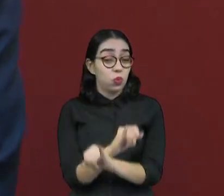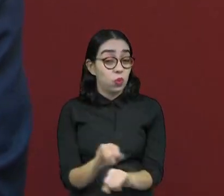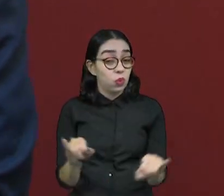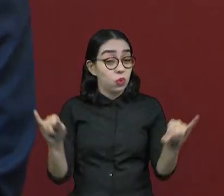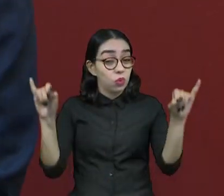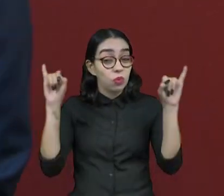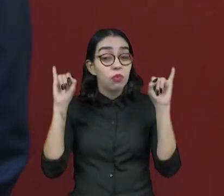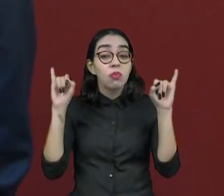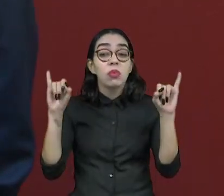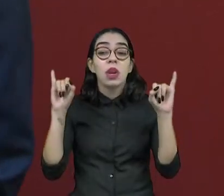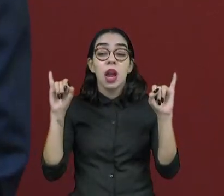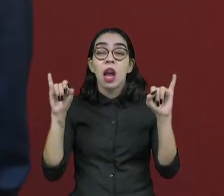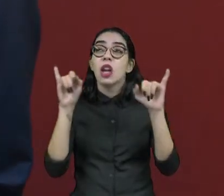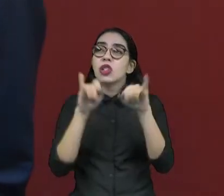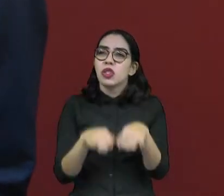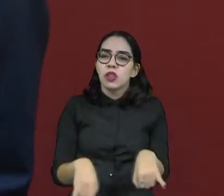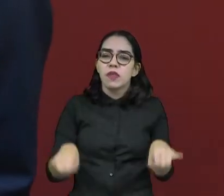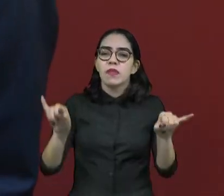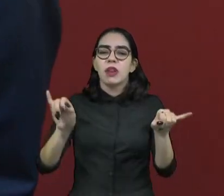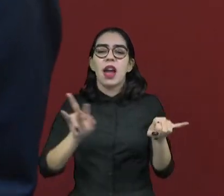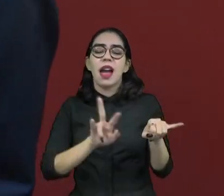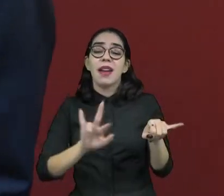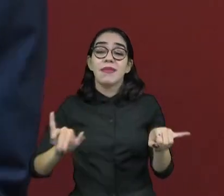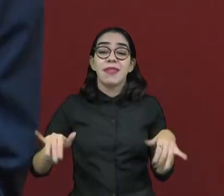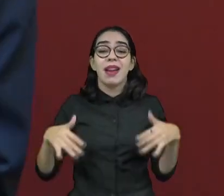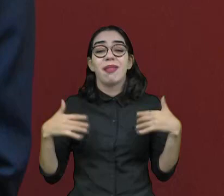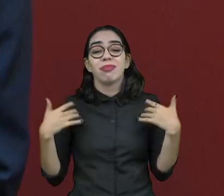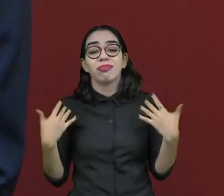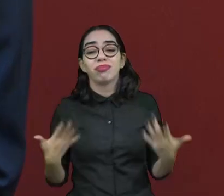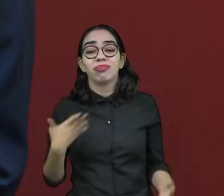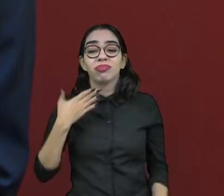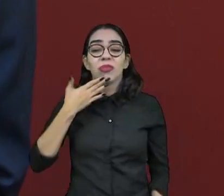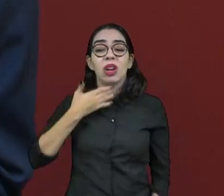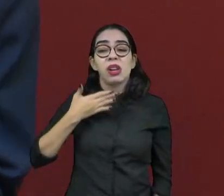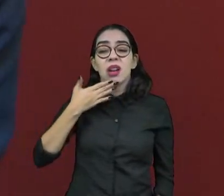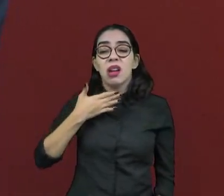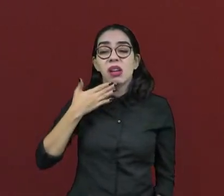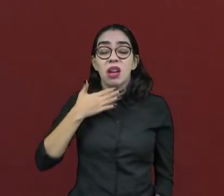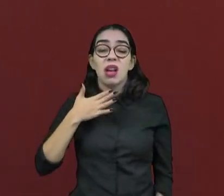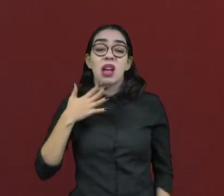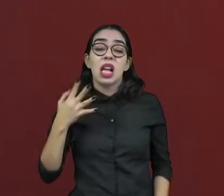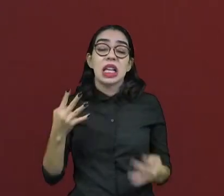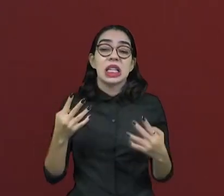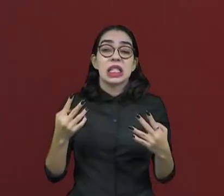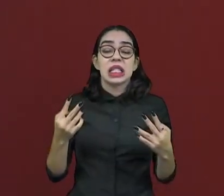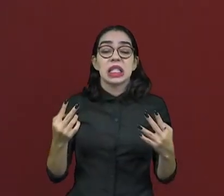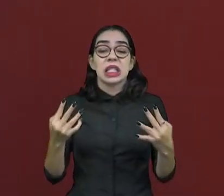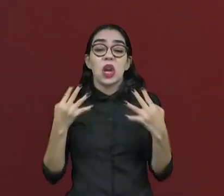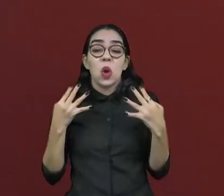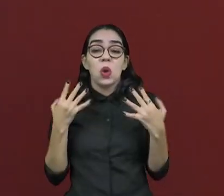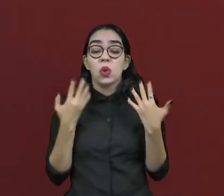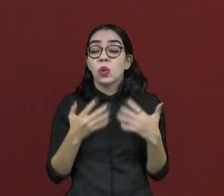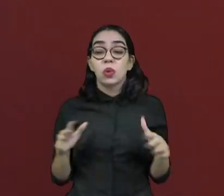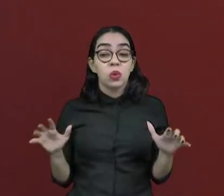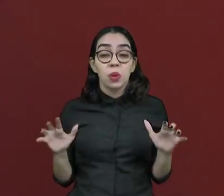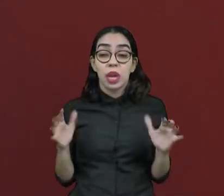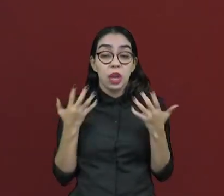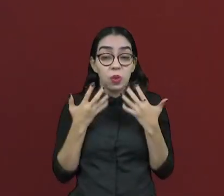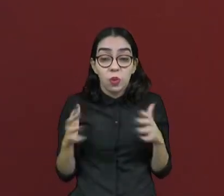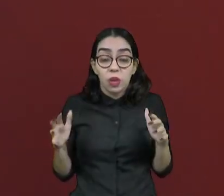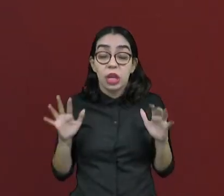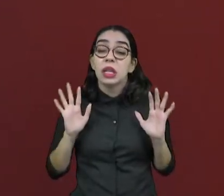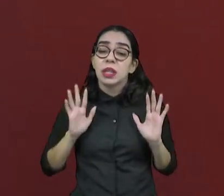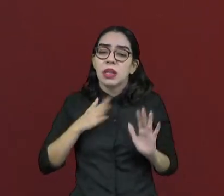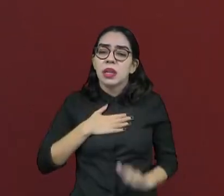for divulgado por alguém, eu vou descredibilizar, porque ele não me interessa. Não me interessa que as pessoas saibam agora como é que eu estou. Deixa eu